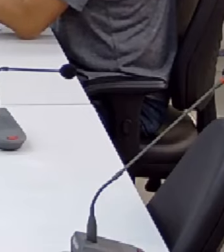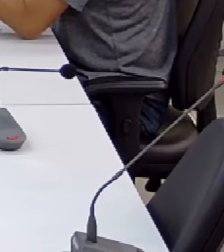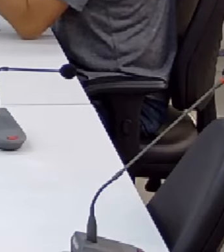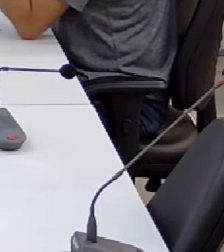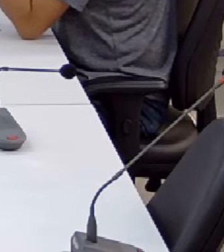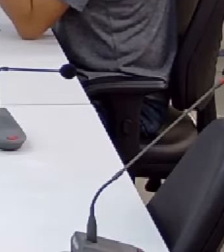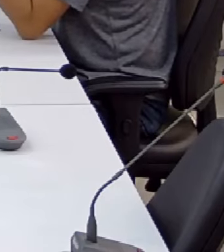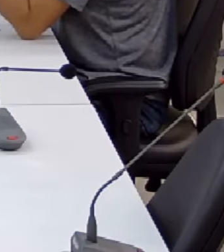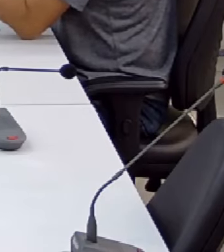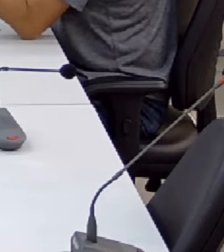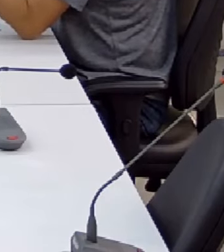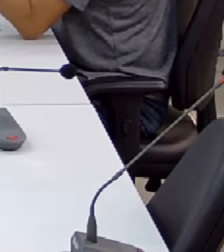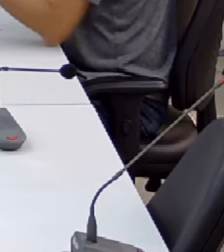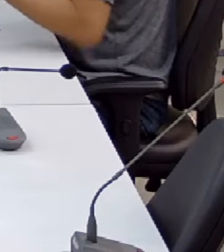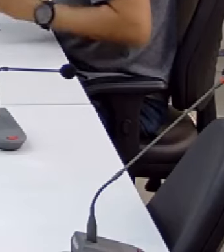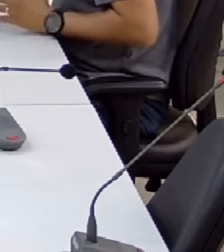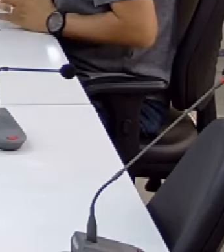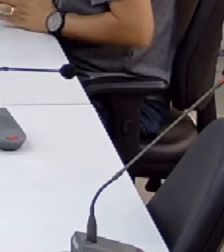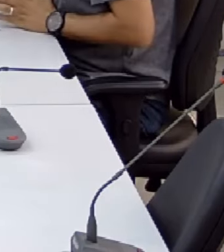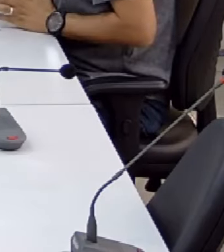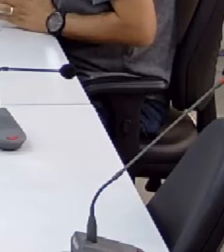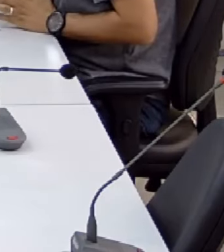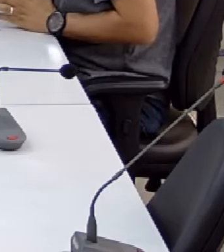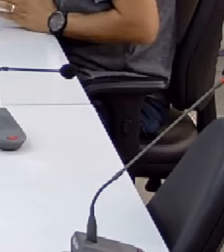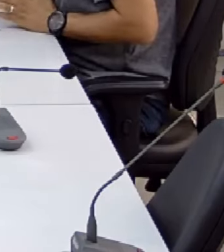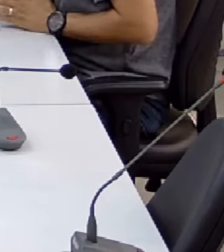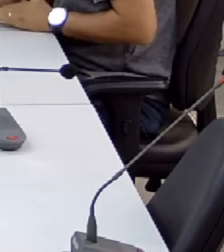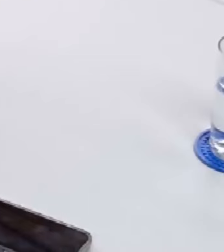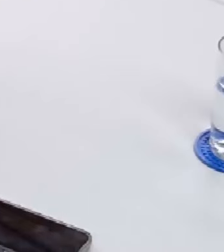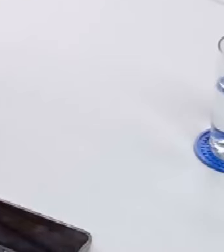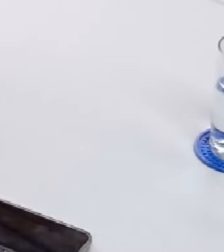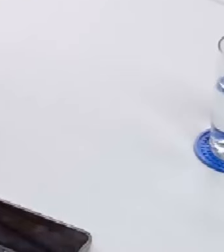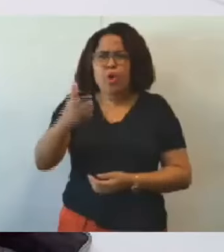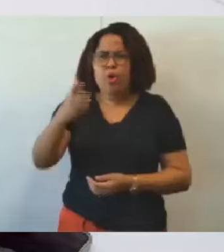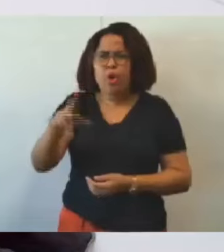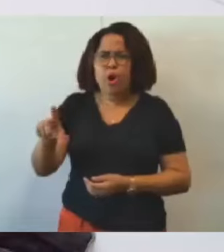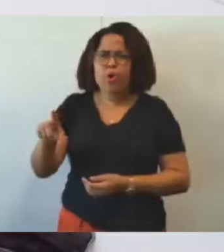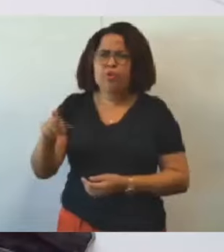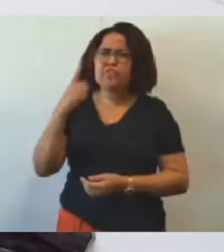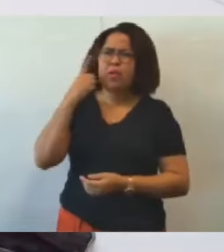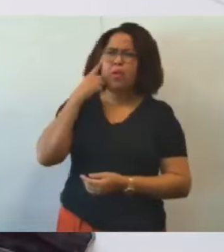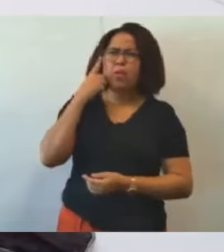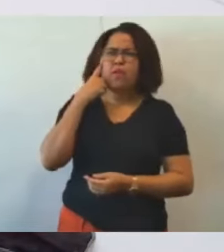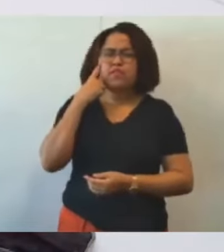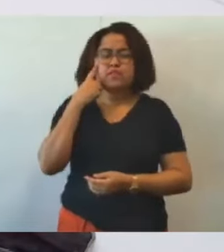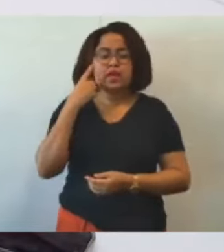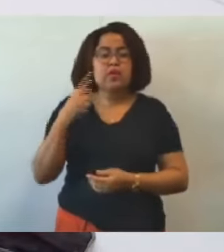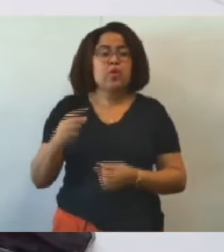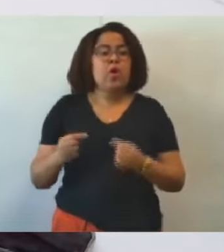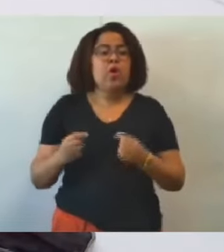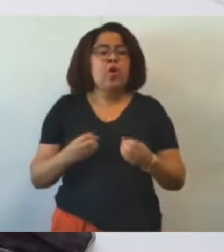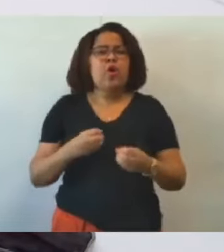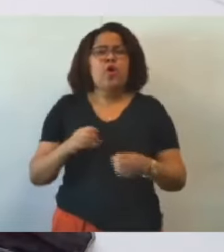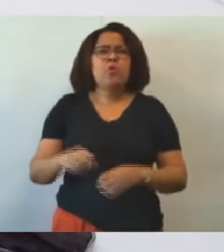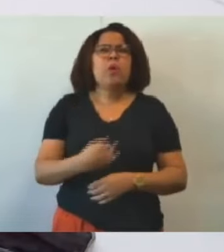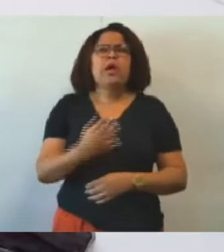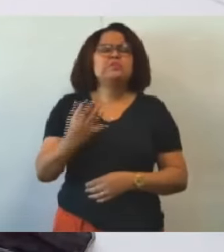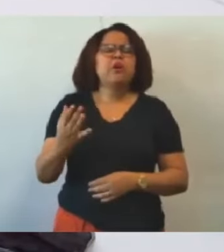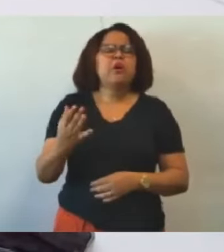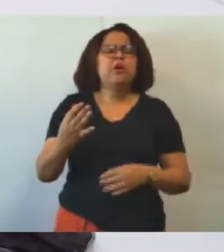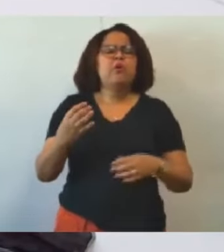bem demonstrado aqui outra questão que eu fiquei pensando é o seguinte quais são os investimentos